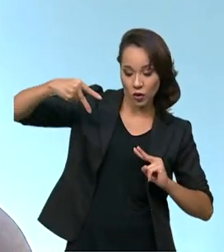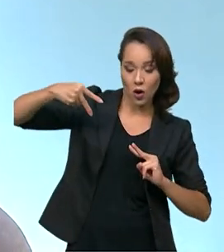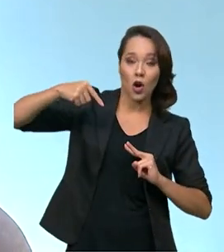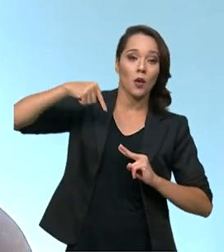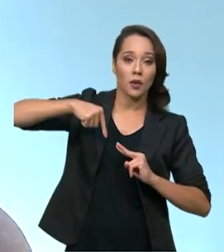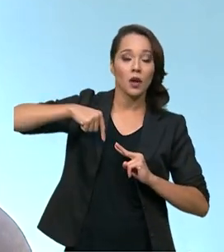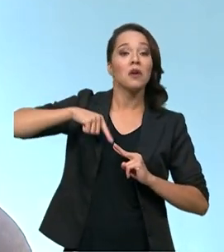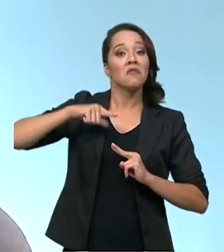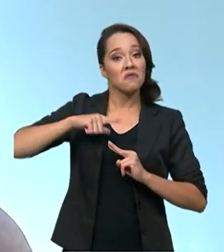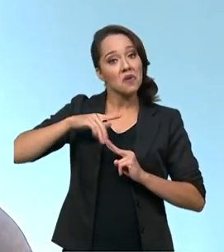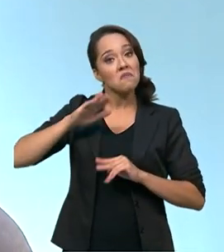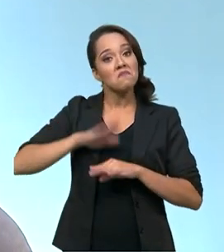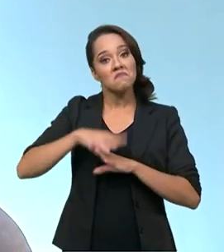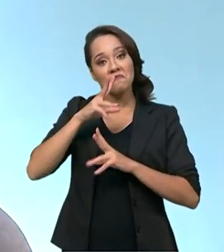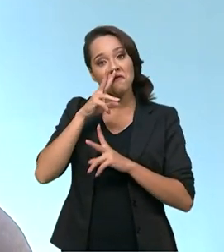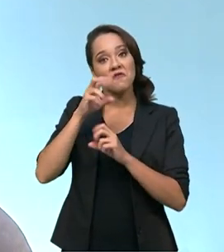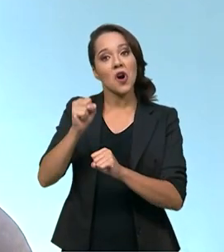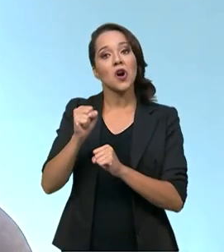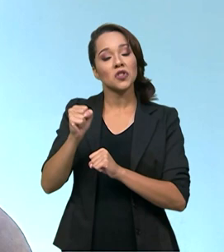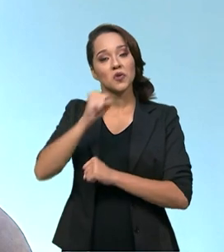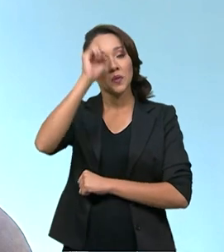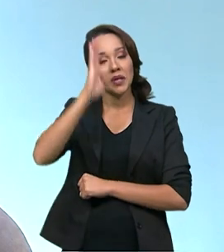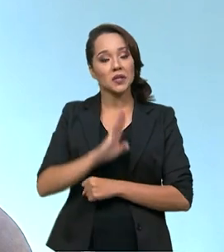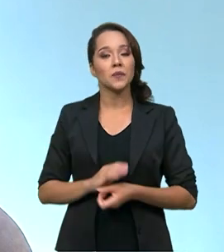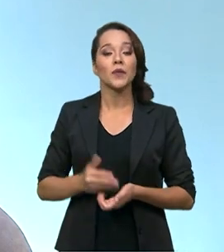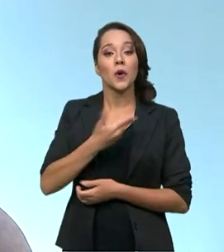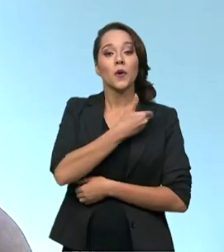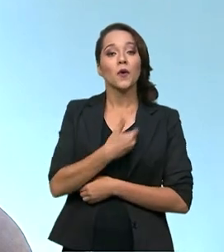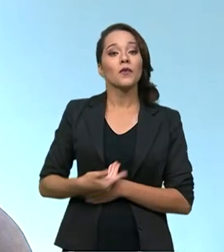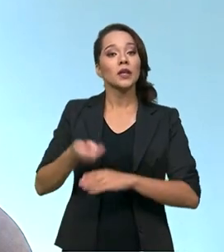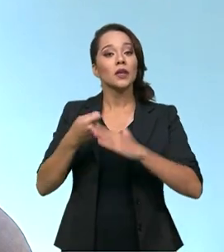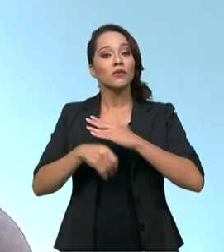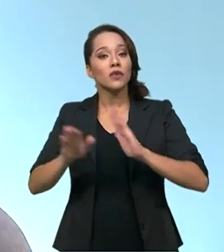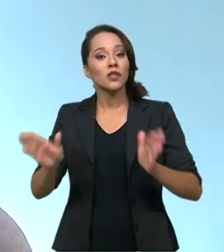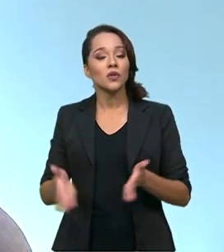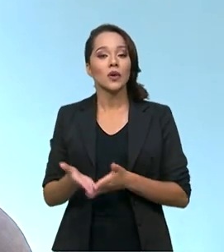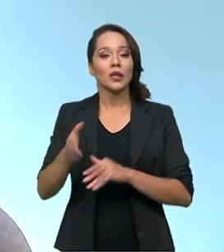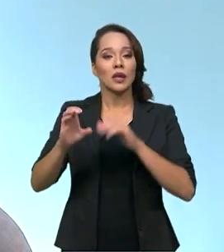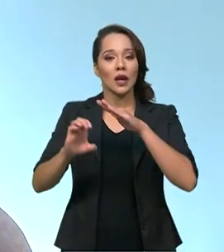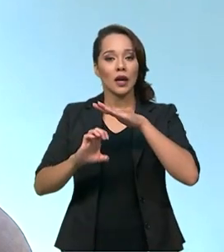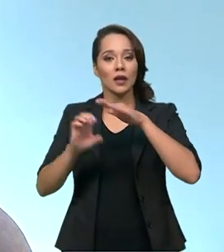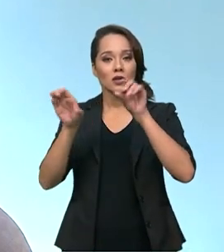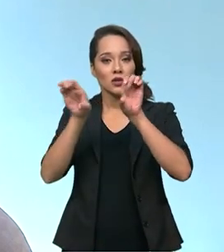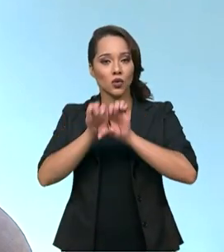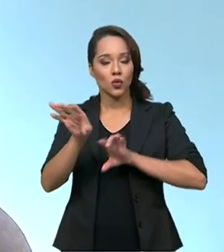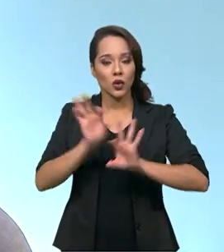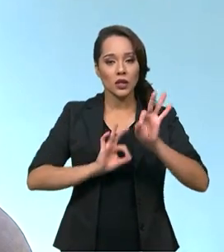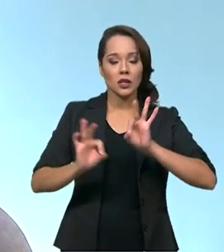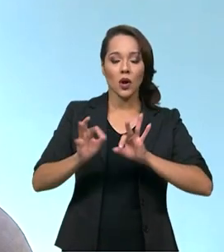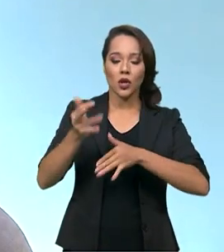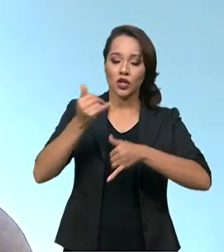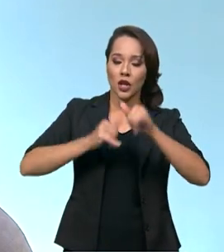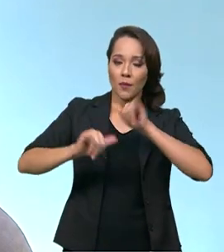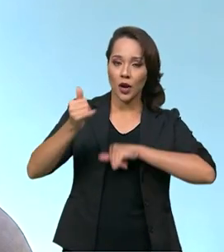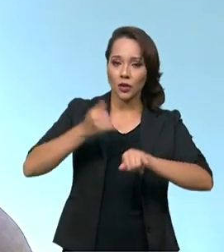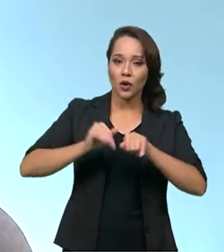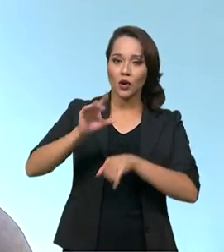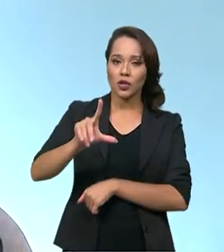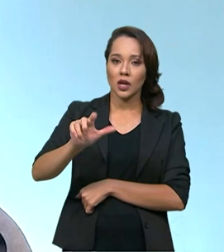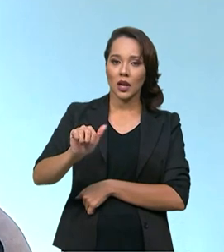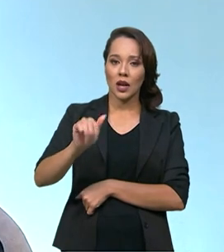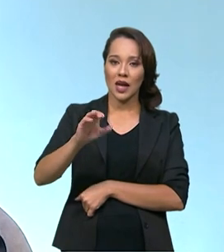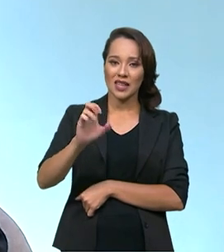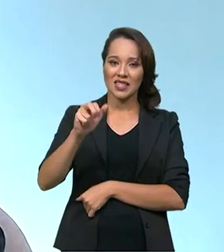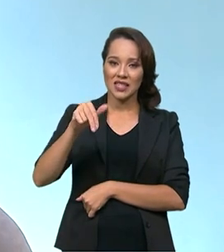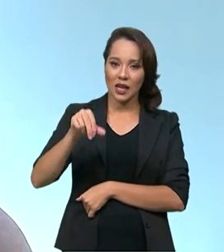fortalecida no Brasil. O governo investiu na estruturação da rede de laboratórios de LACENSE. E